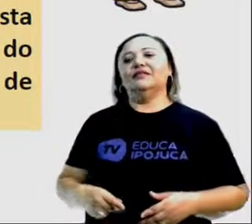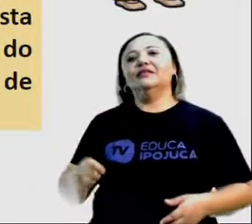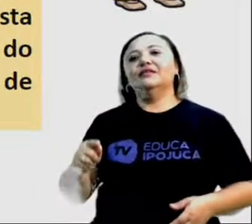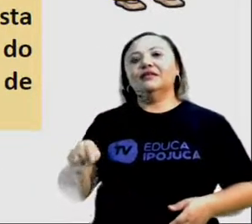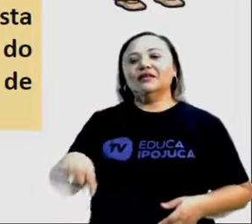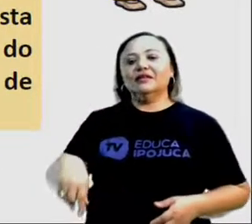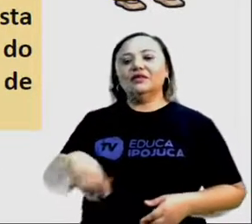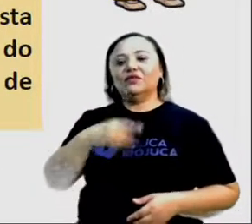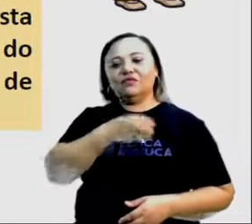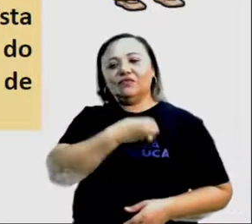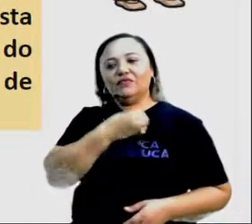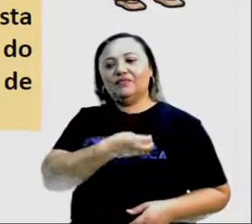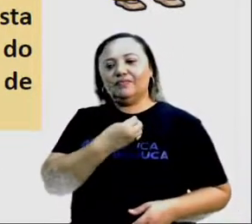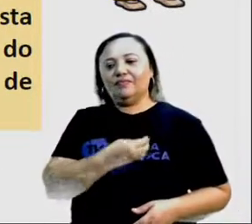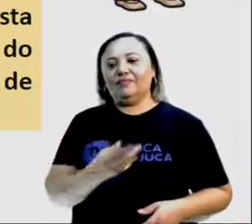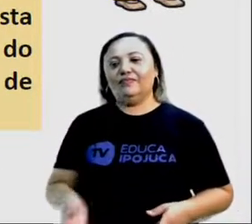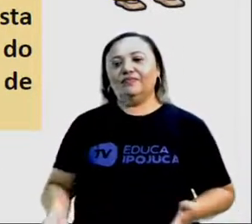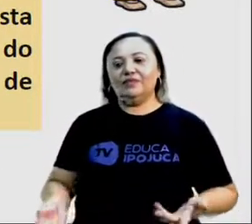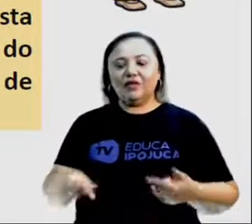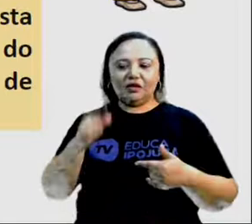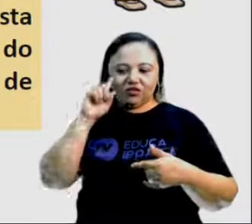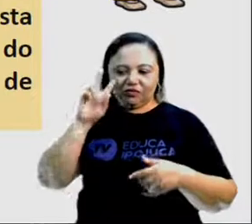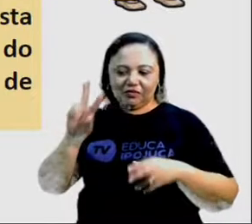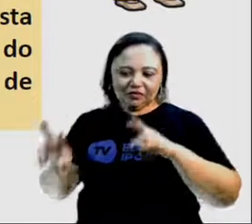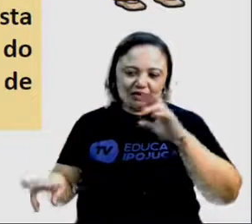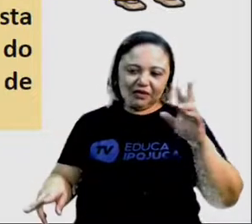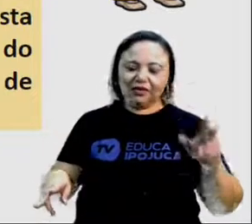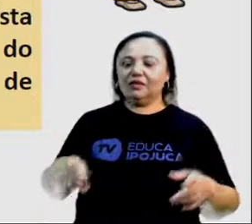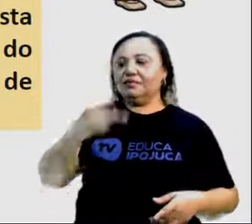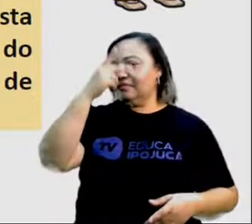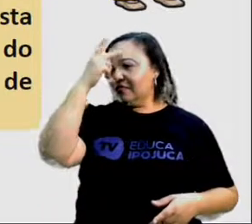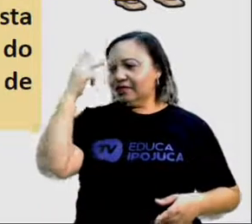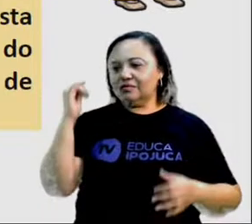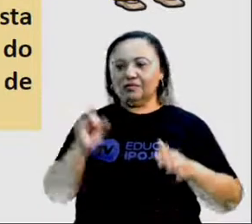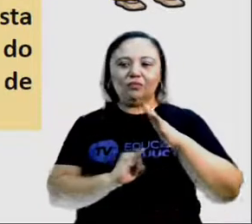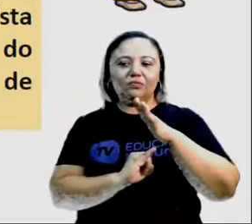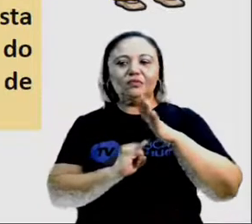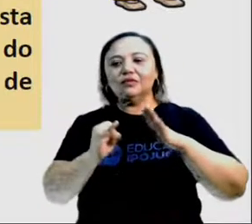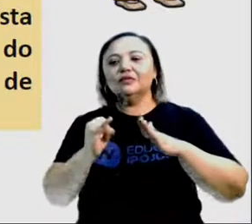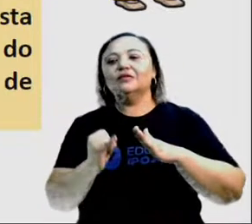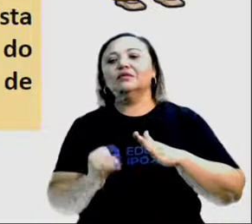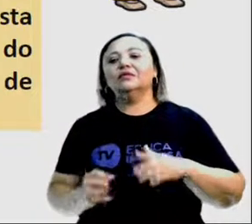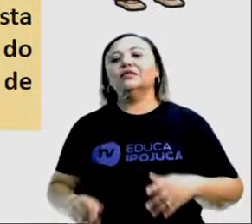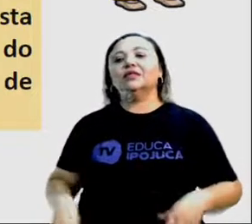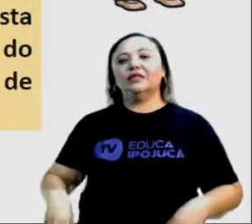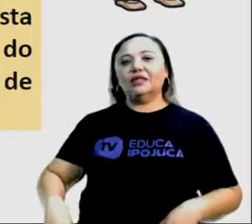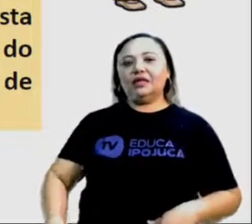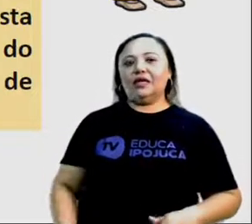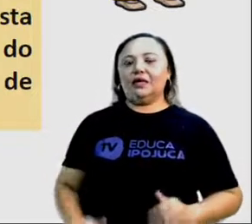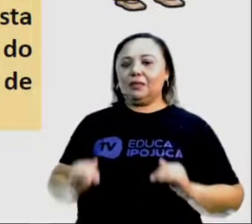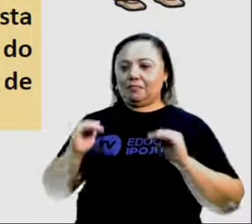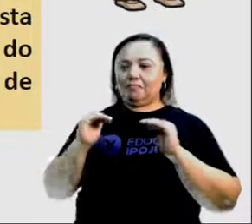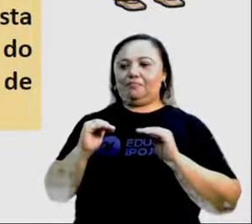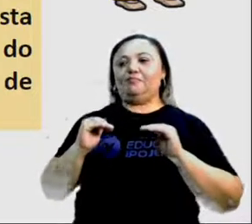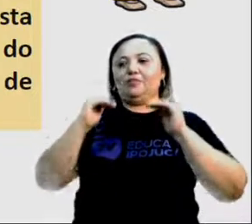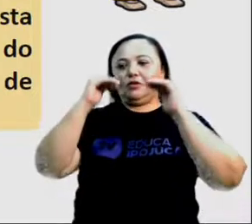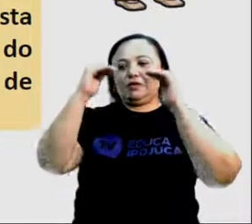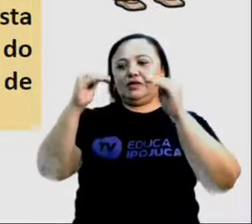a gente pode verificar em qualquer pessoa ou instituição que exerce um poder de influência.